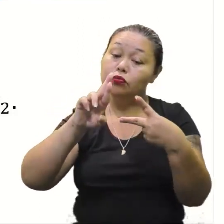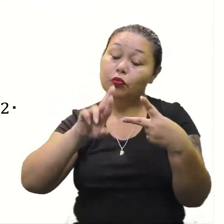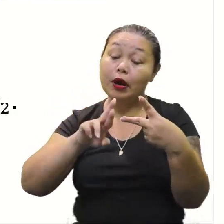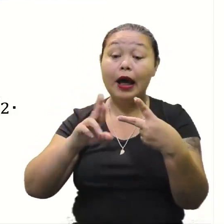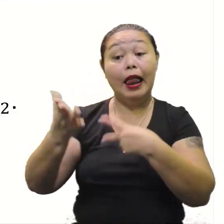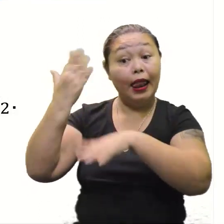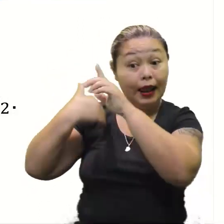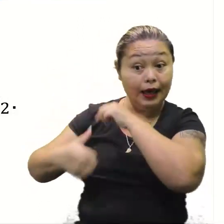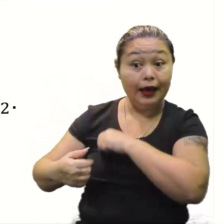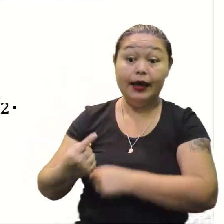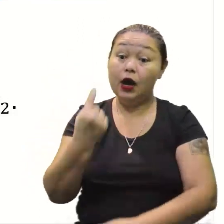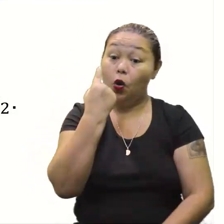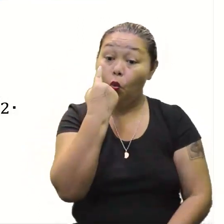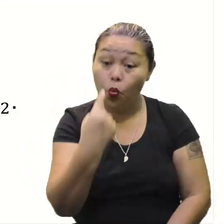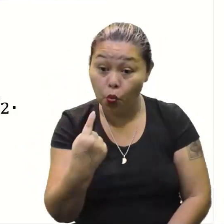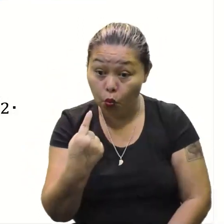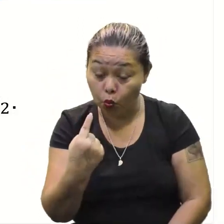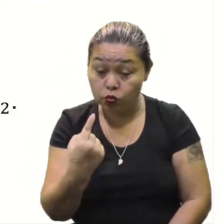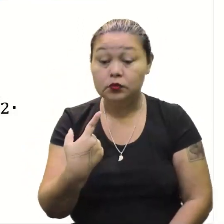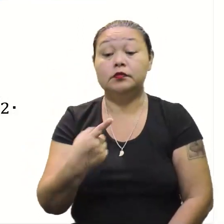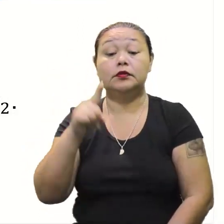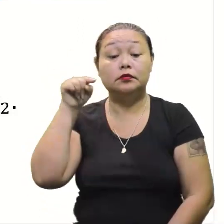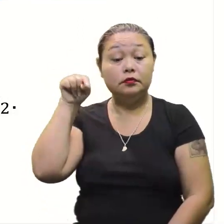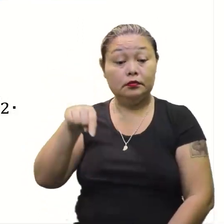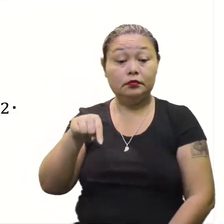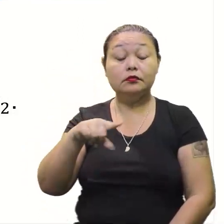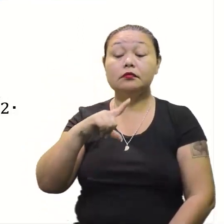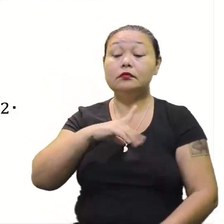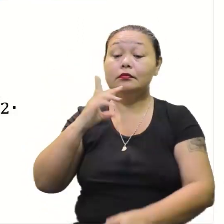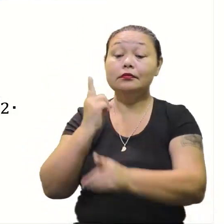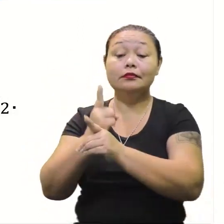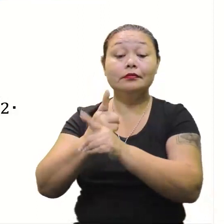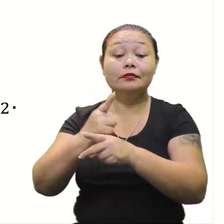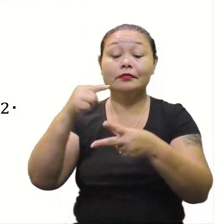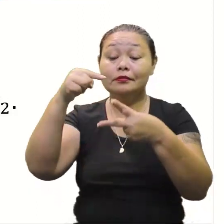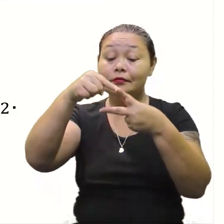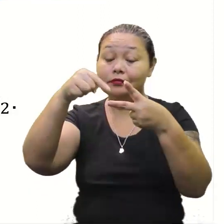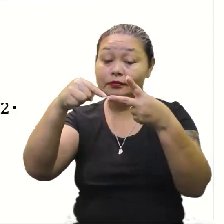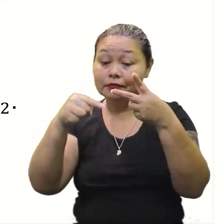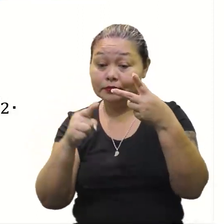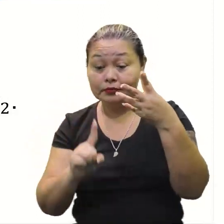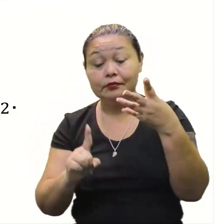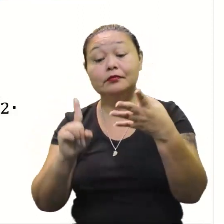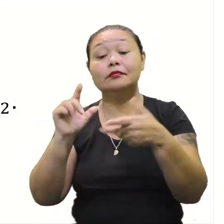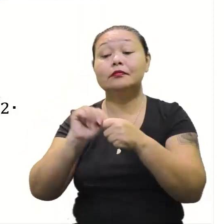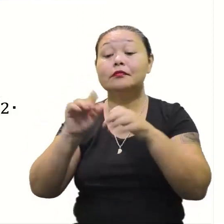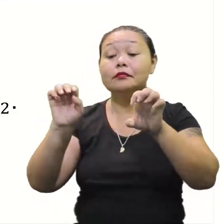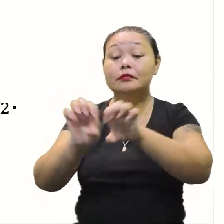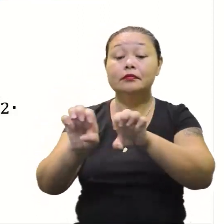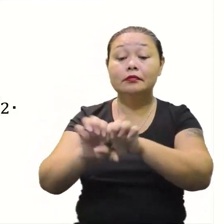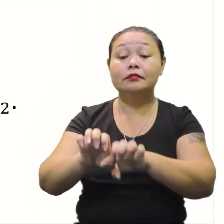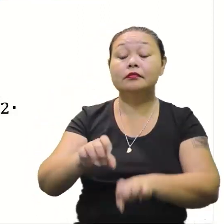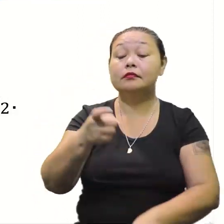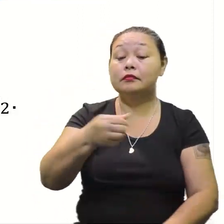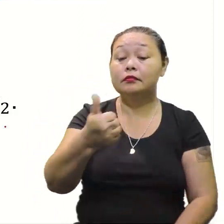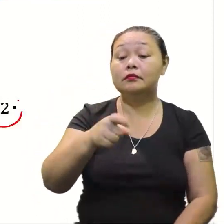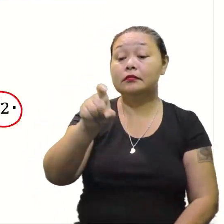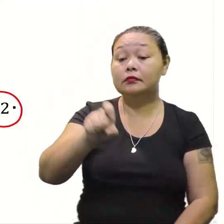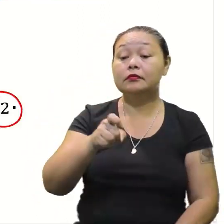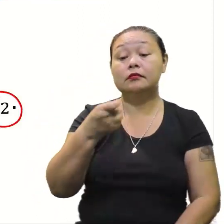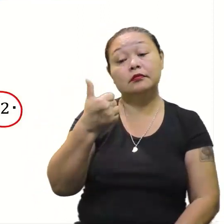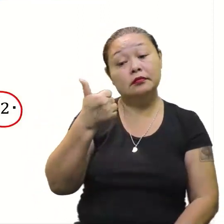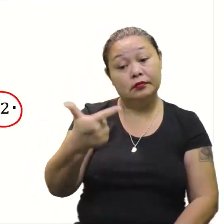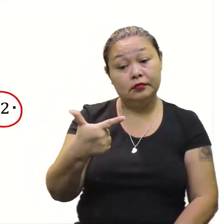era A raiz, A solução. Agora podemos ter as raízes da equação, chamados de X1